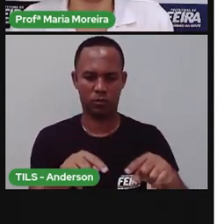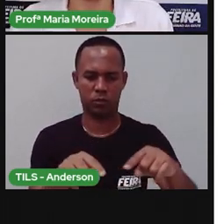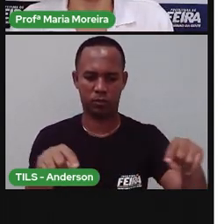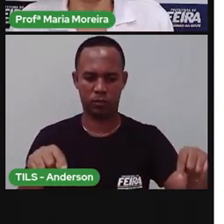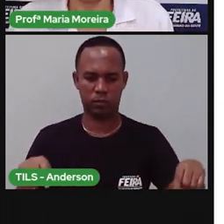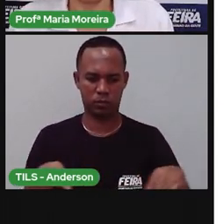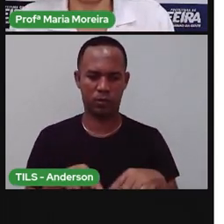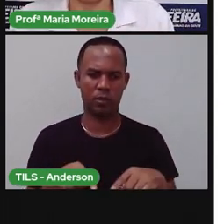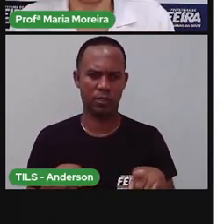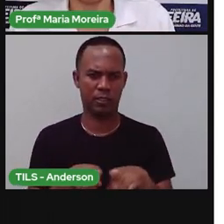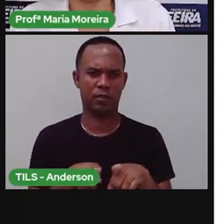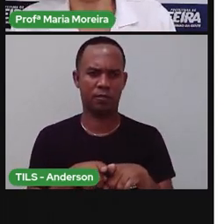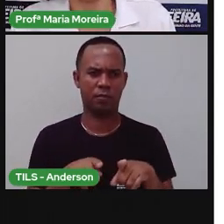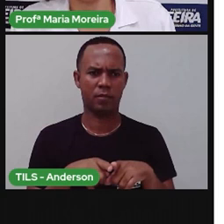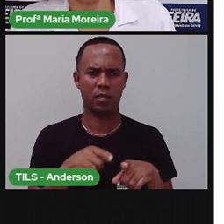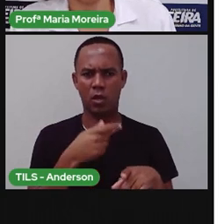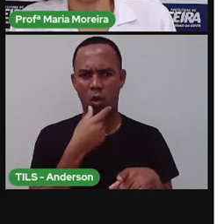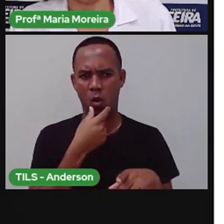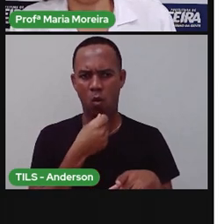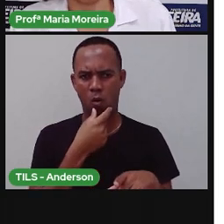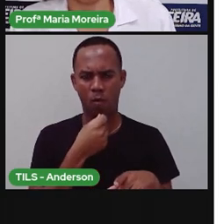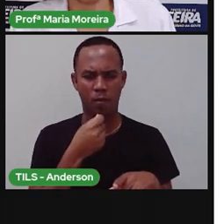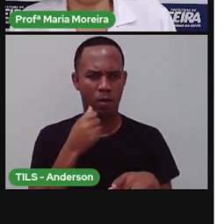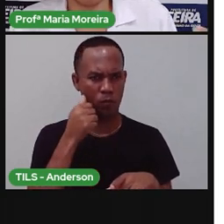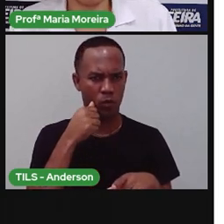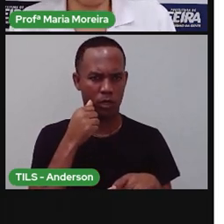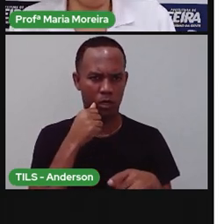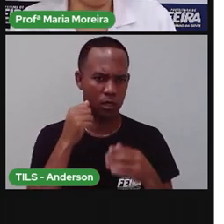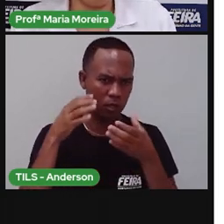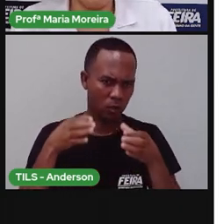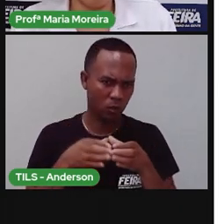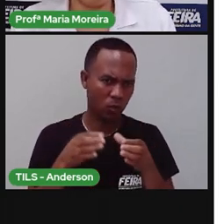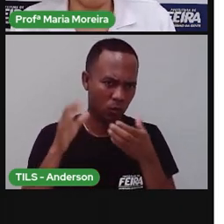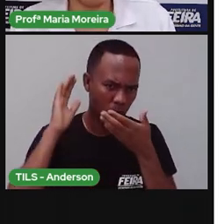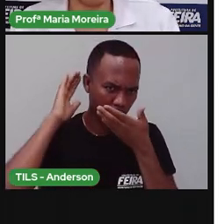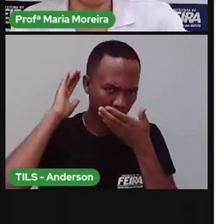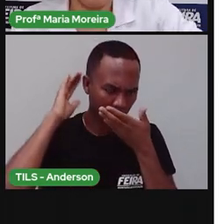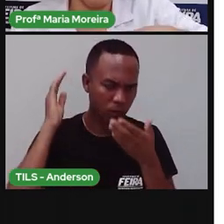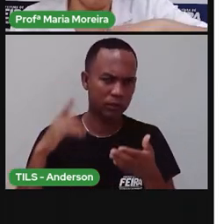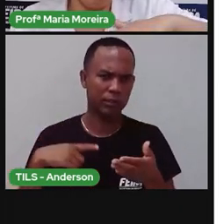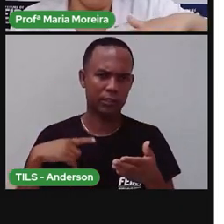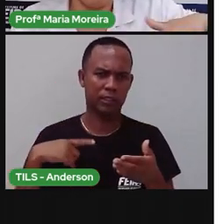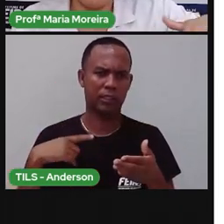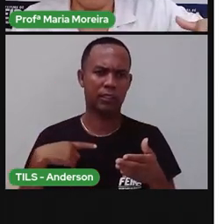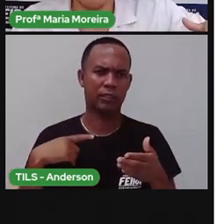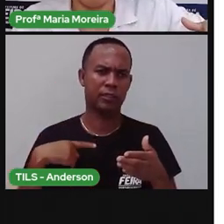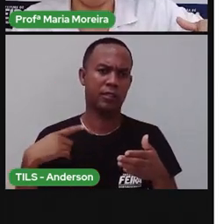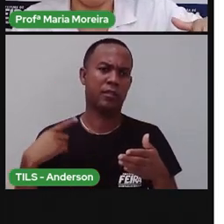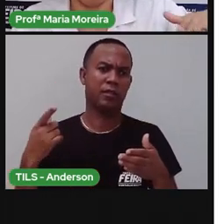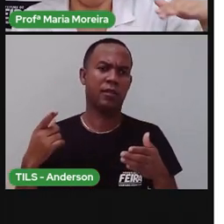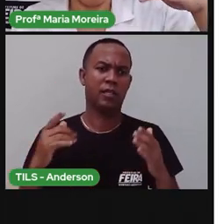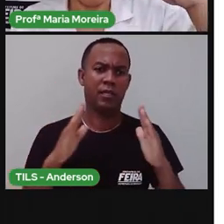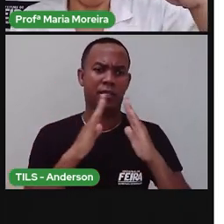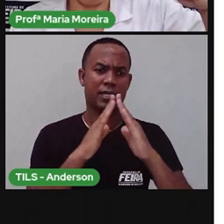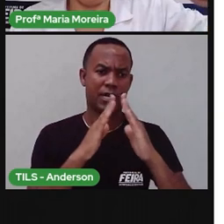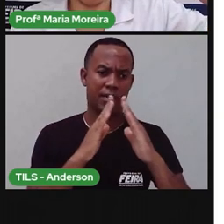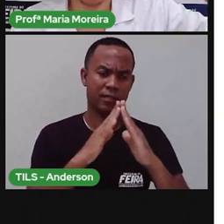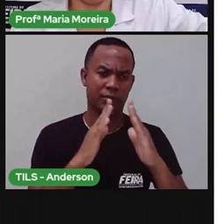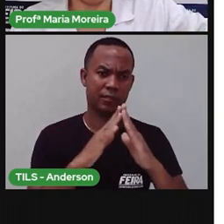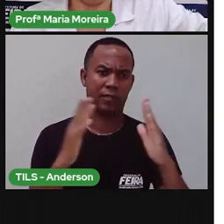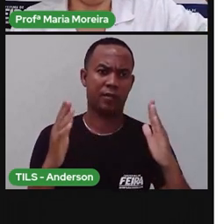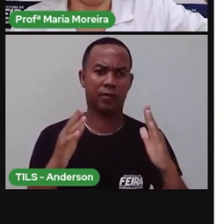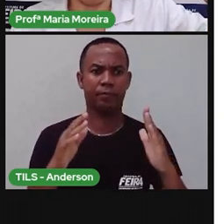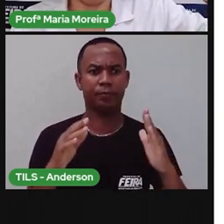indígenas, né? O pessoal da Amazônia, que constrói, são chamados de palafitas, que são casas que pesquisam, inclusive, que